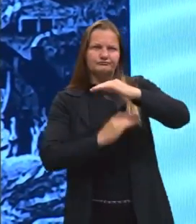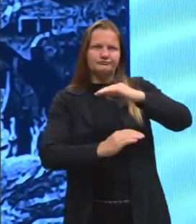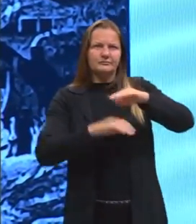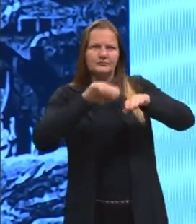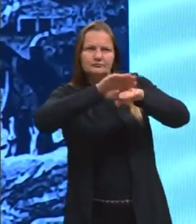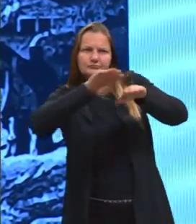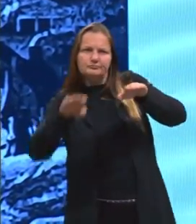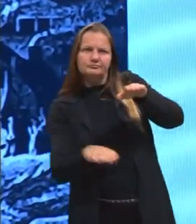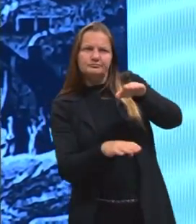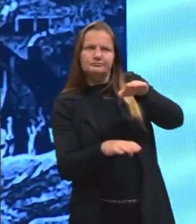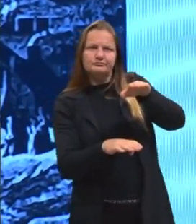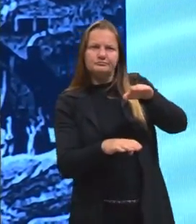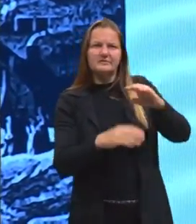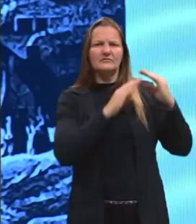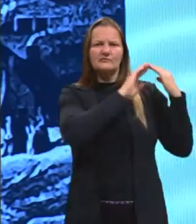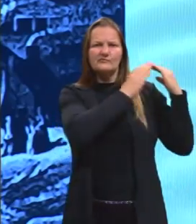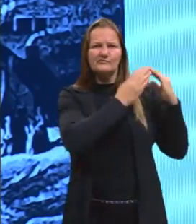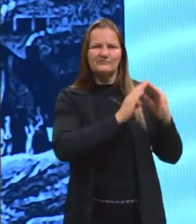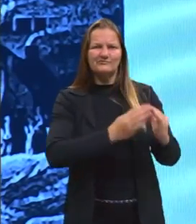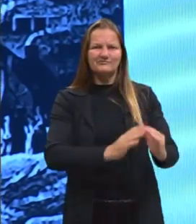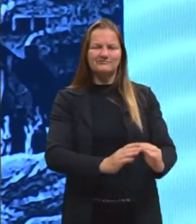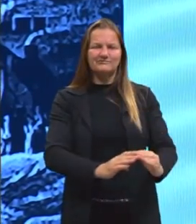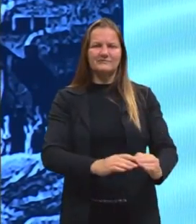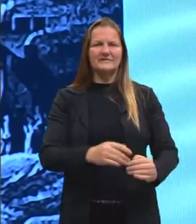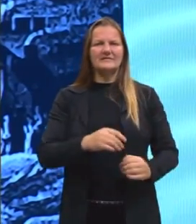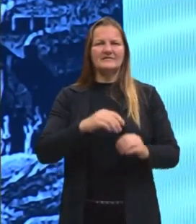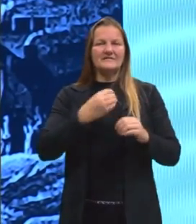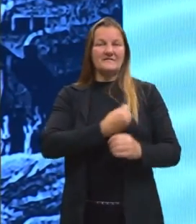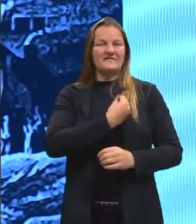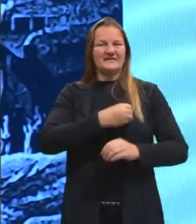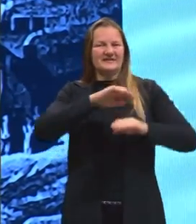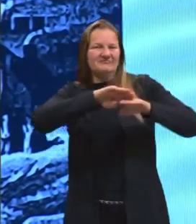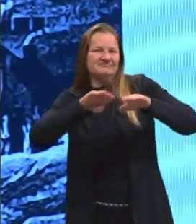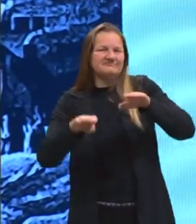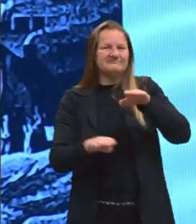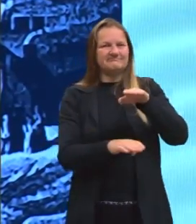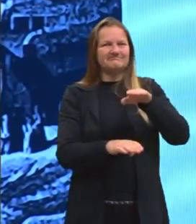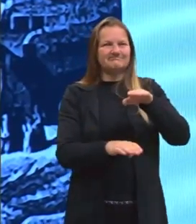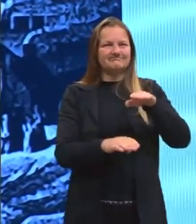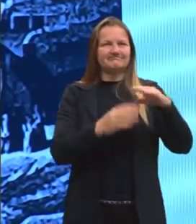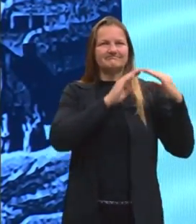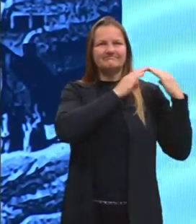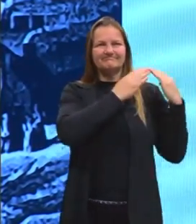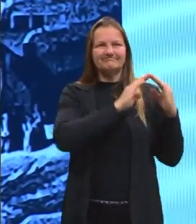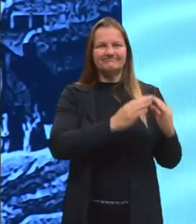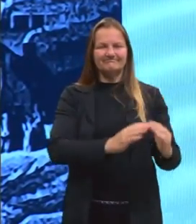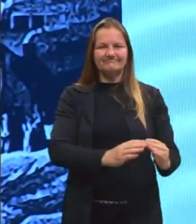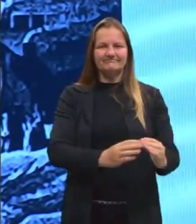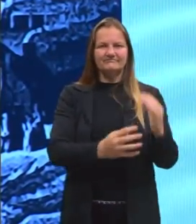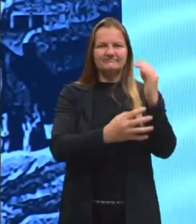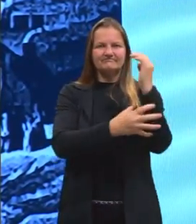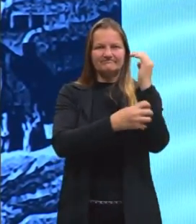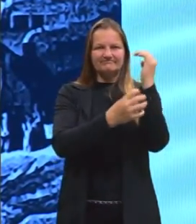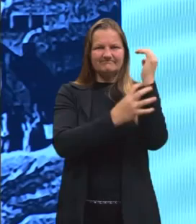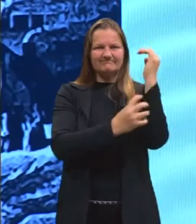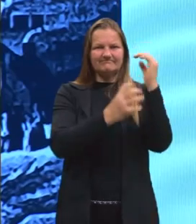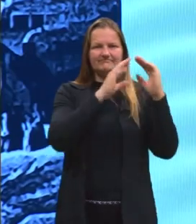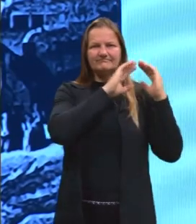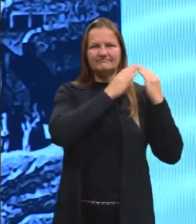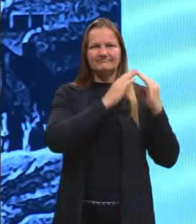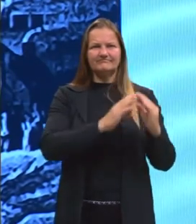vivendo aí em condições aí subhumanas, certo, pessoal, e aí são as favelas, né, e esse crescimento